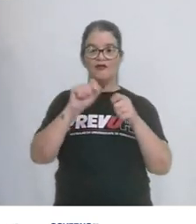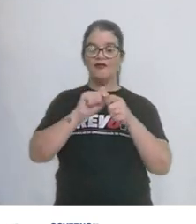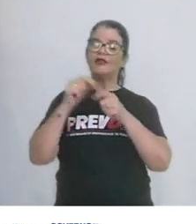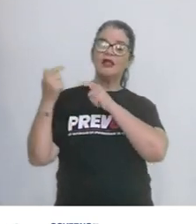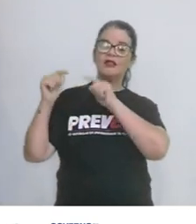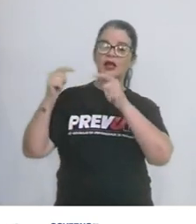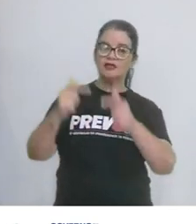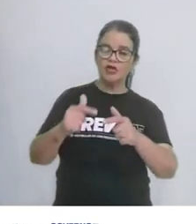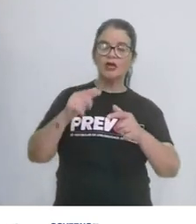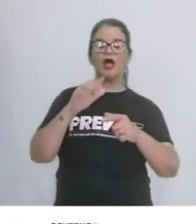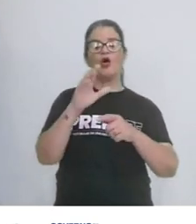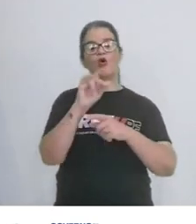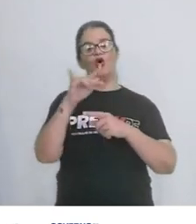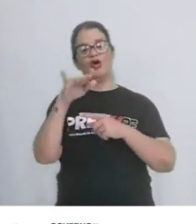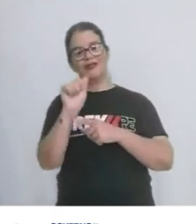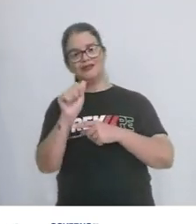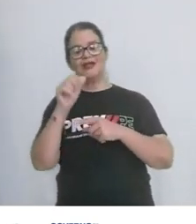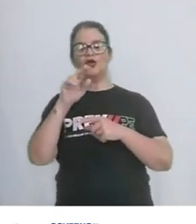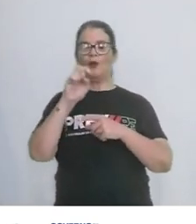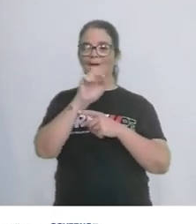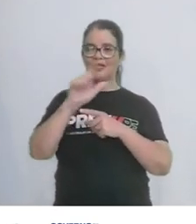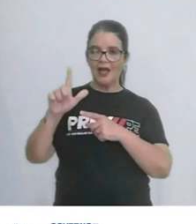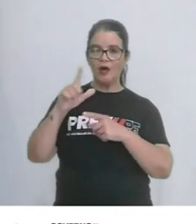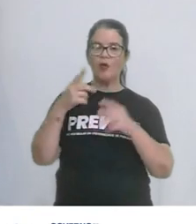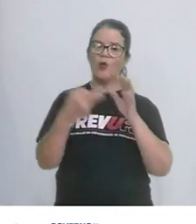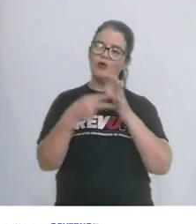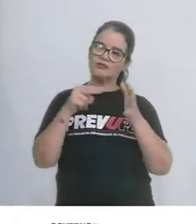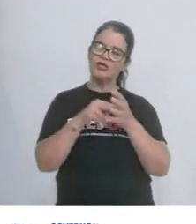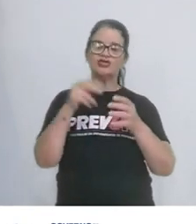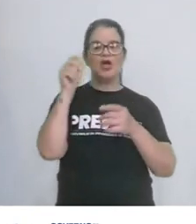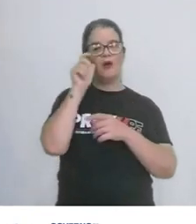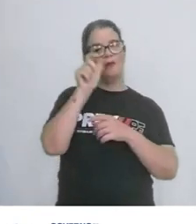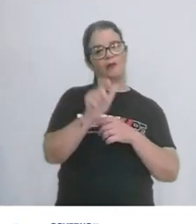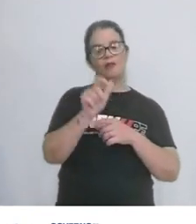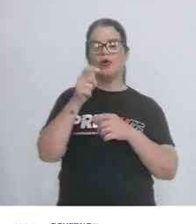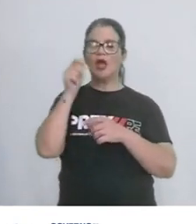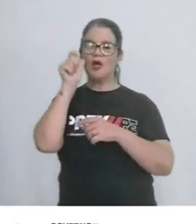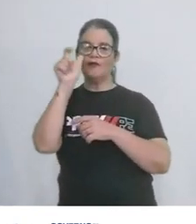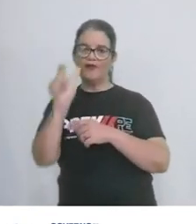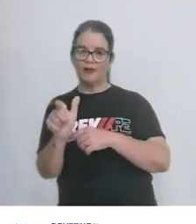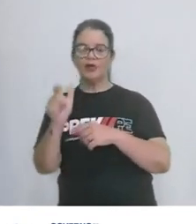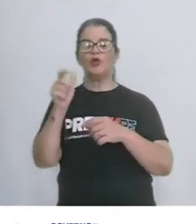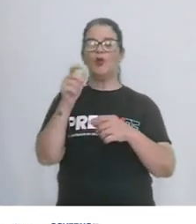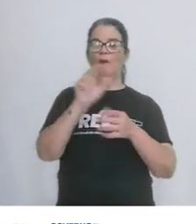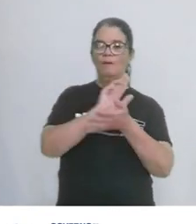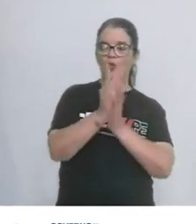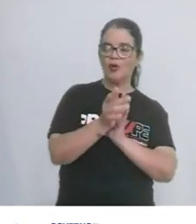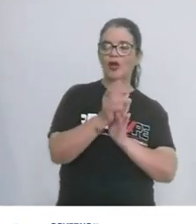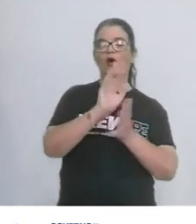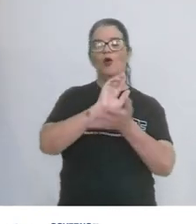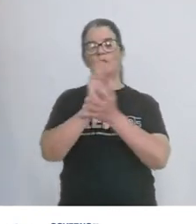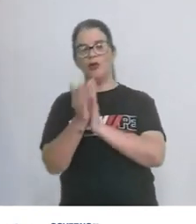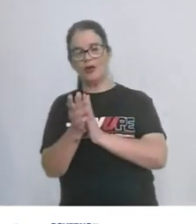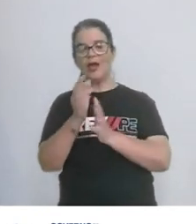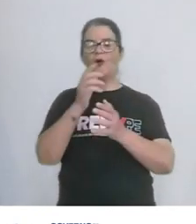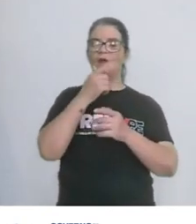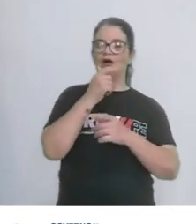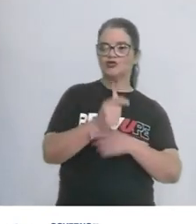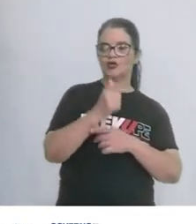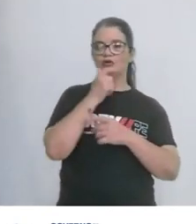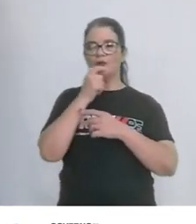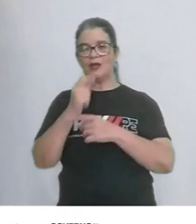tradicional da concordância nominal, ou seja, feminino com feminino, plural com plural, masculino com masculino,